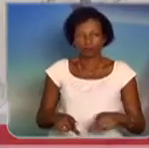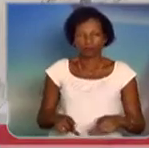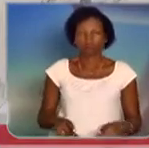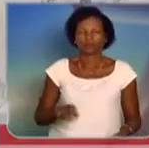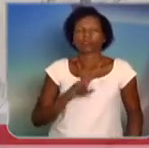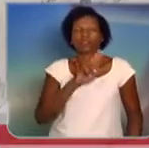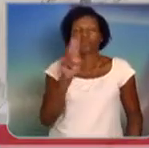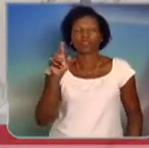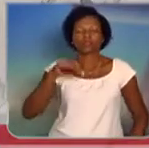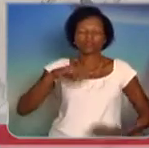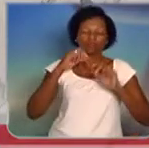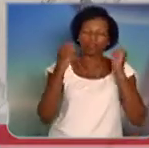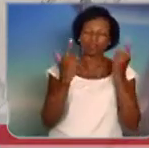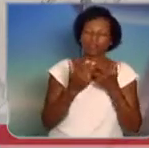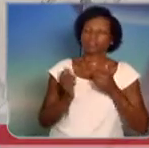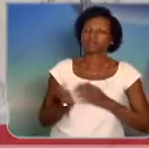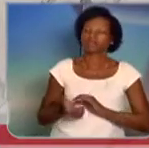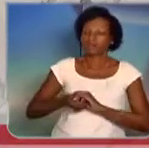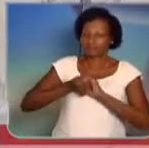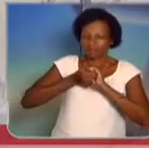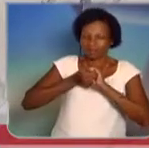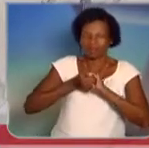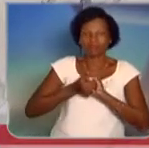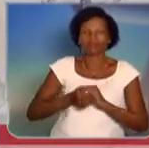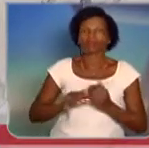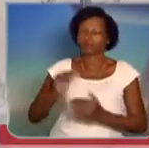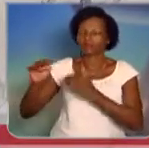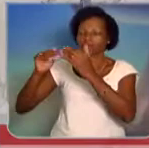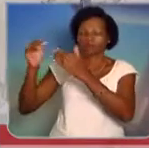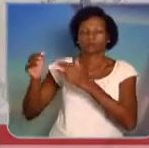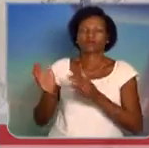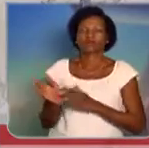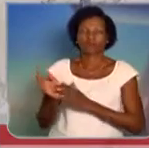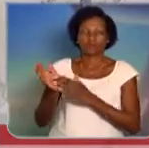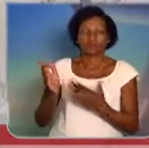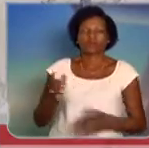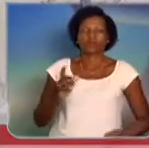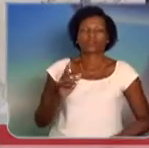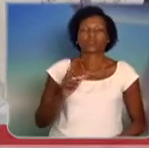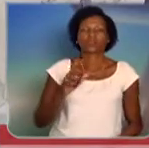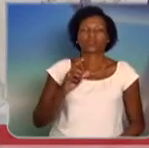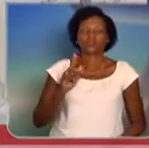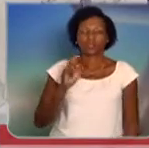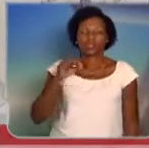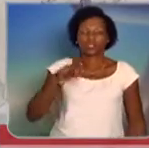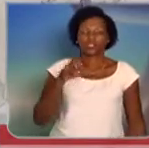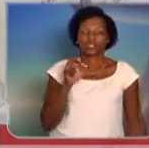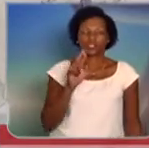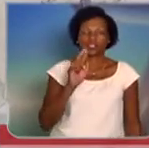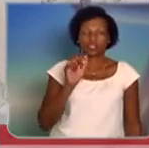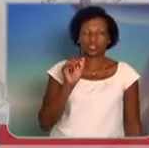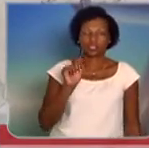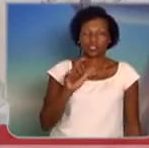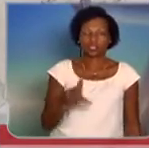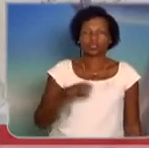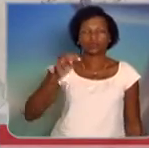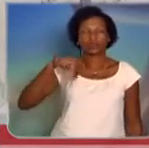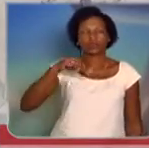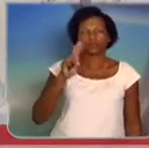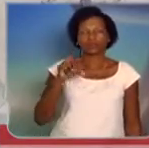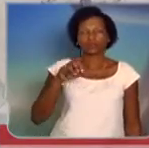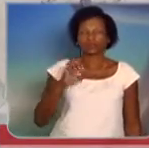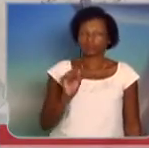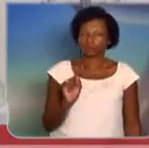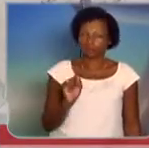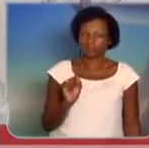saudar e desejar muito sucesso ao general de divisão, Richard Fernandes Nunes. Eu gostaria que fosse encaminhado a ele esse pedido